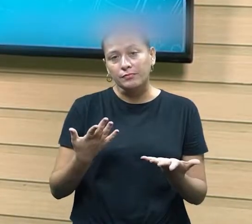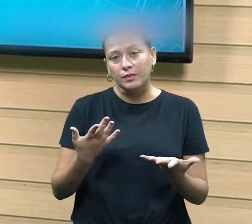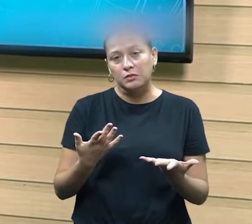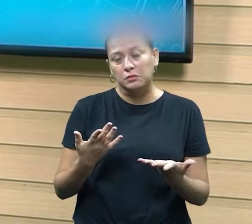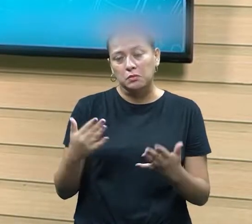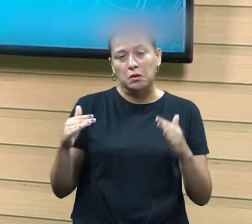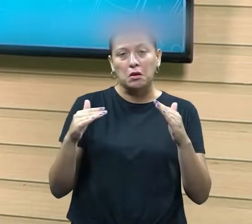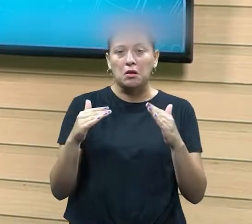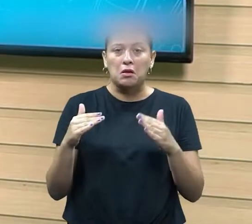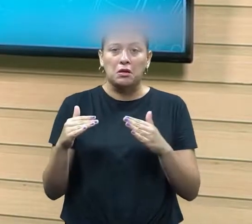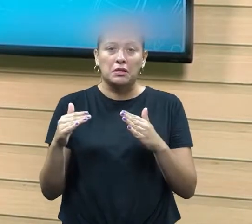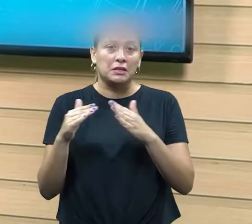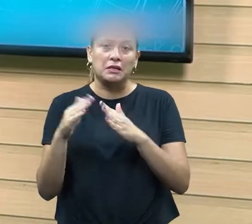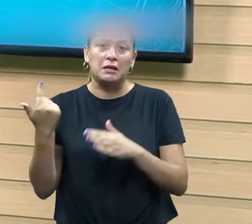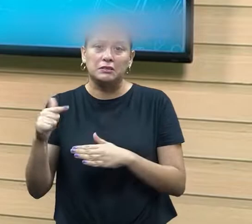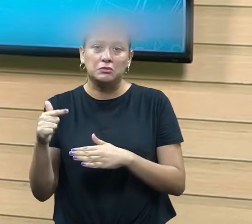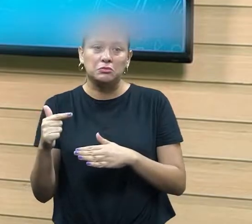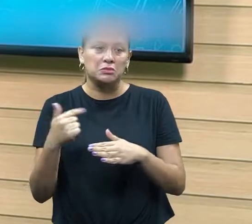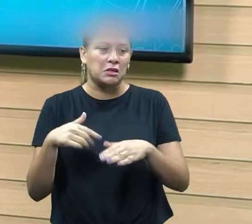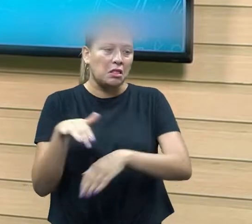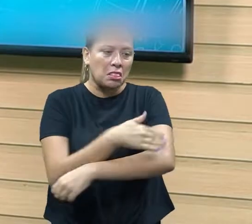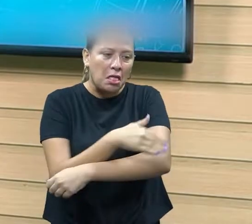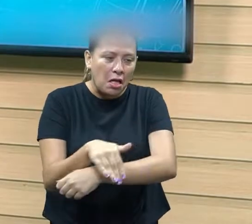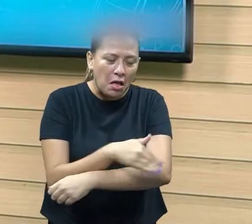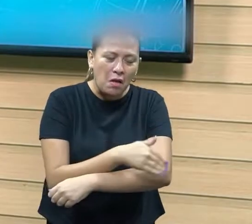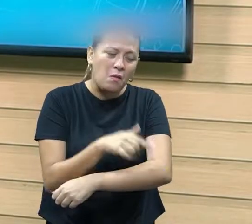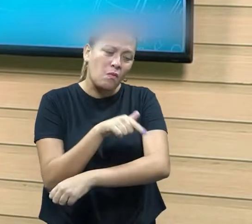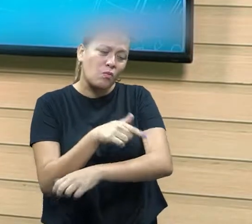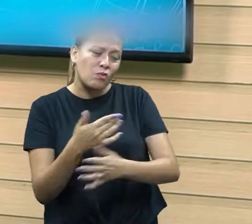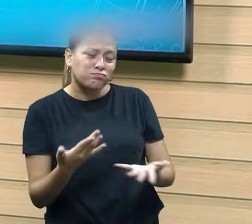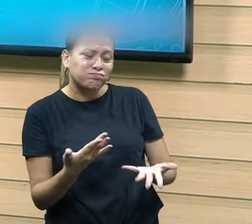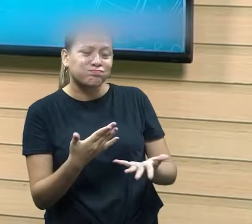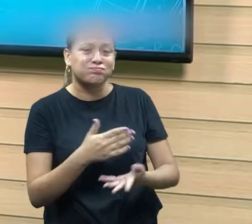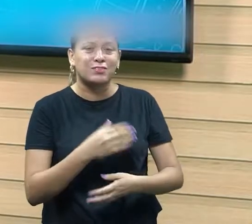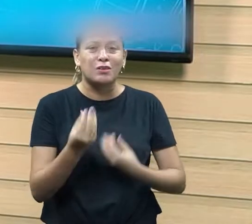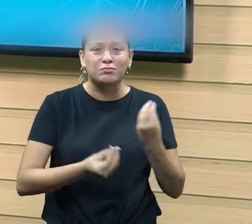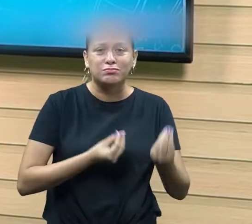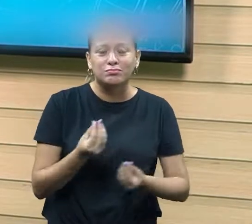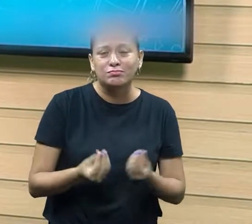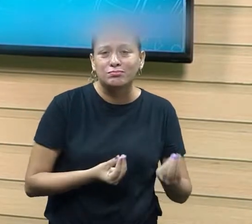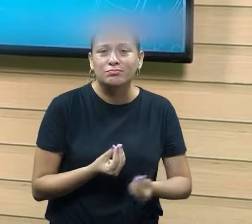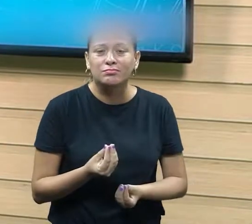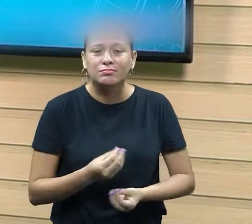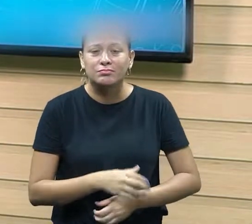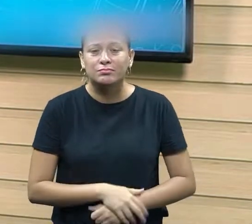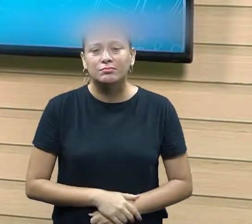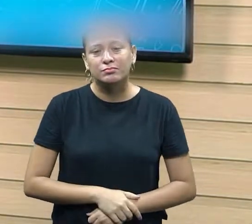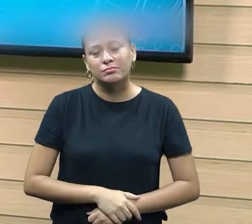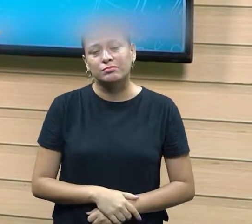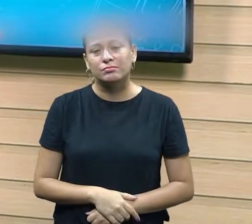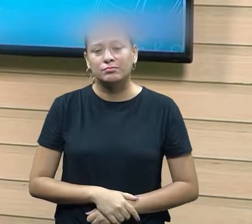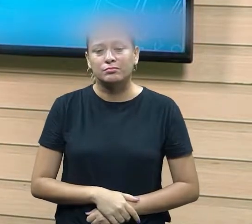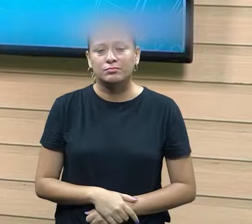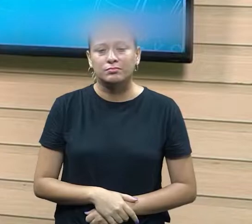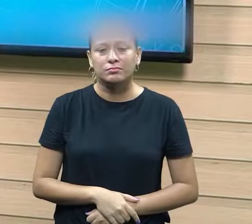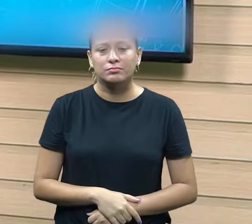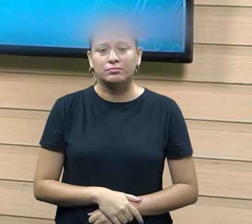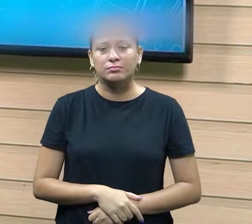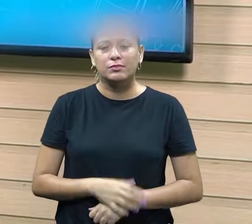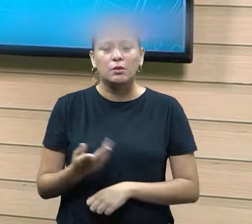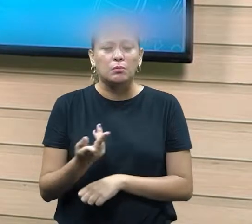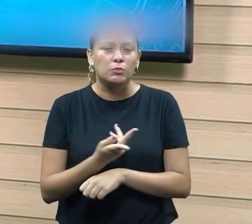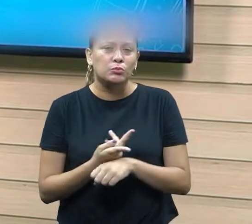e aí eu não vejo ele como ser humano por eu achar que não está nessa condição mas vamos buscar a